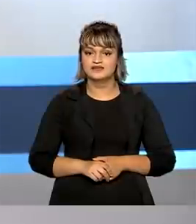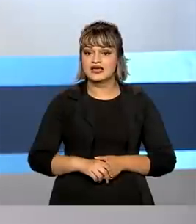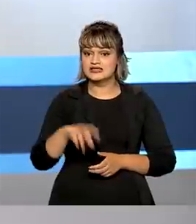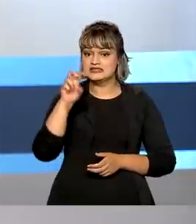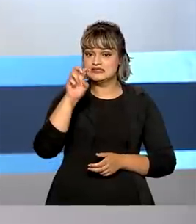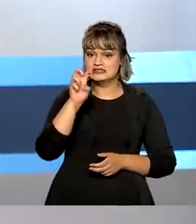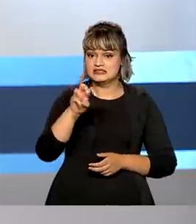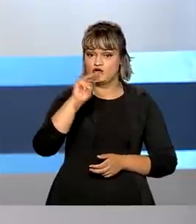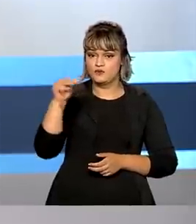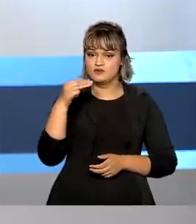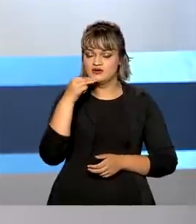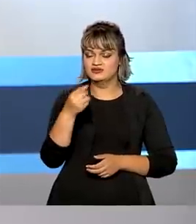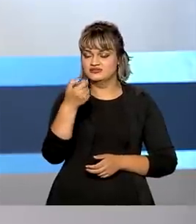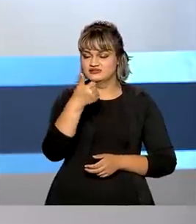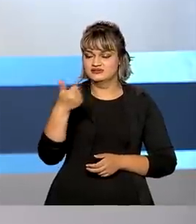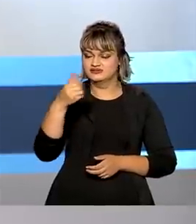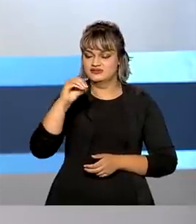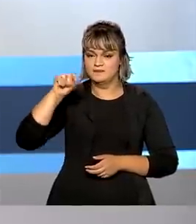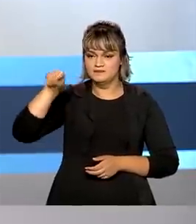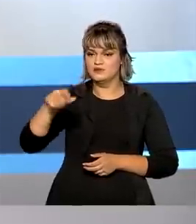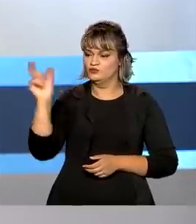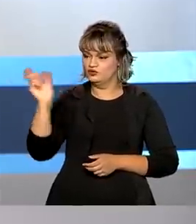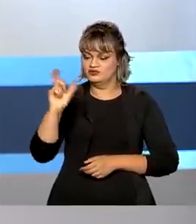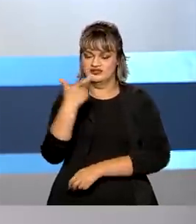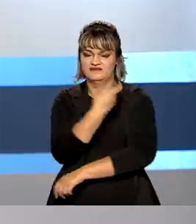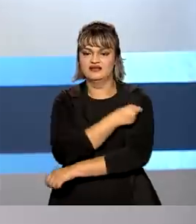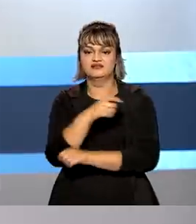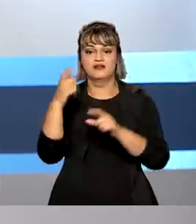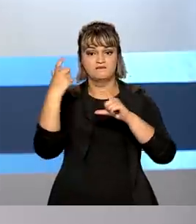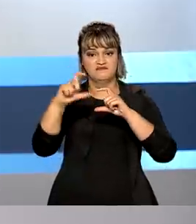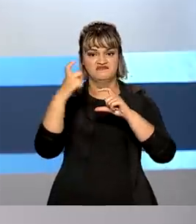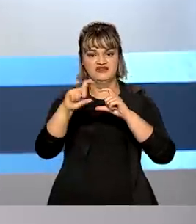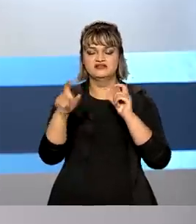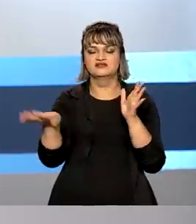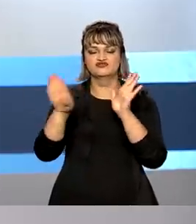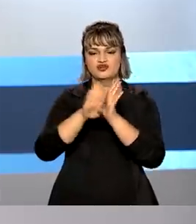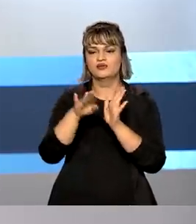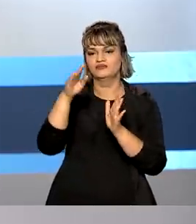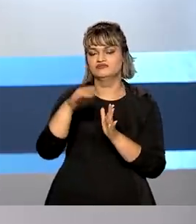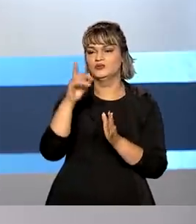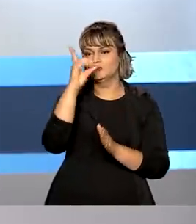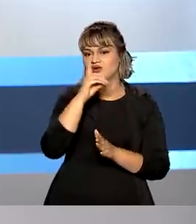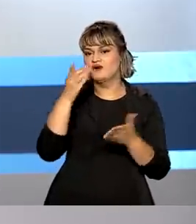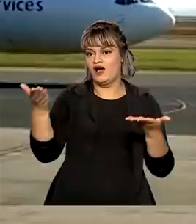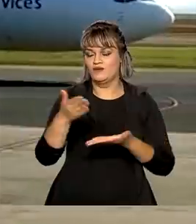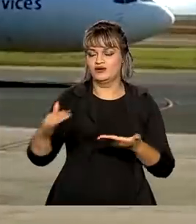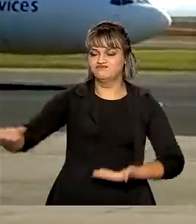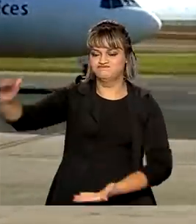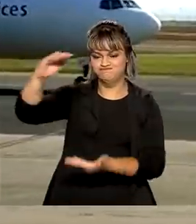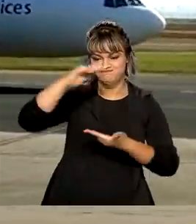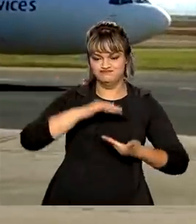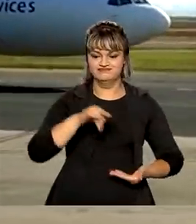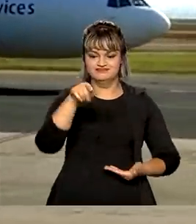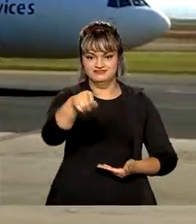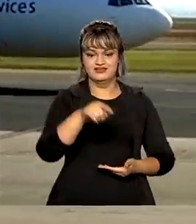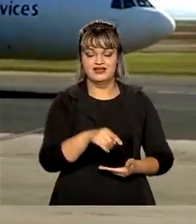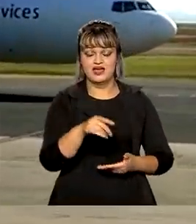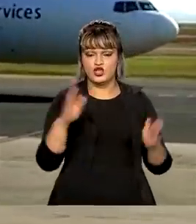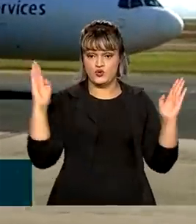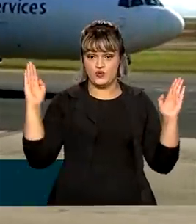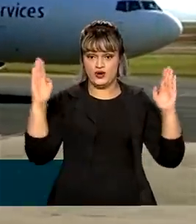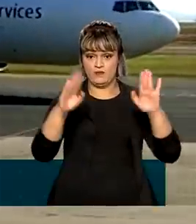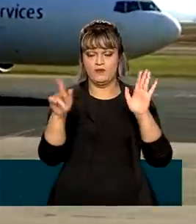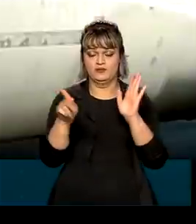5 milhões e 100 mil doses da vacina da Pfizer chegaram neste domingo ao Brasil. Os lotes desembarcaram no